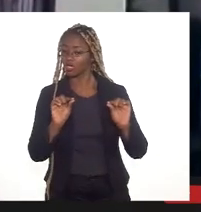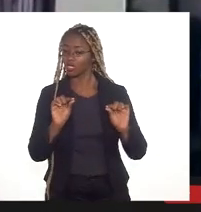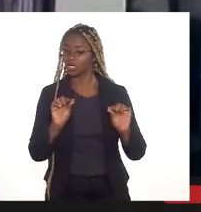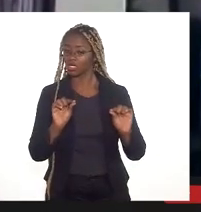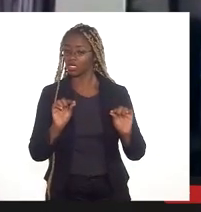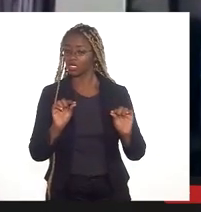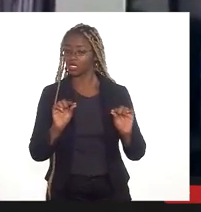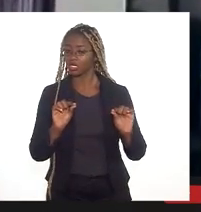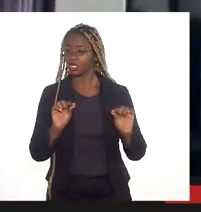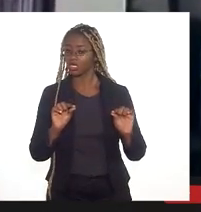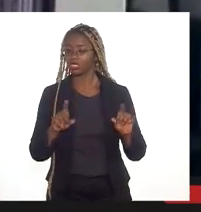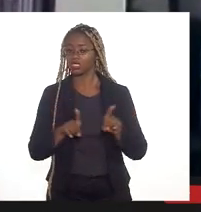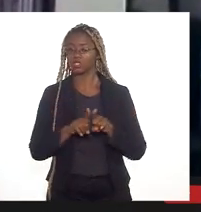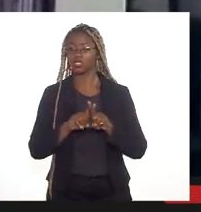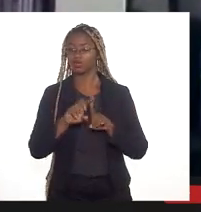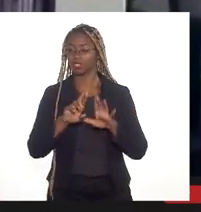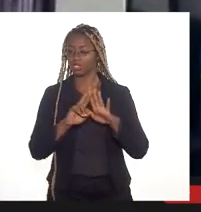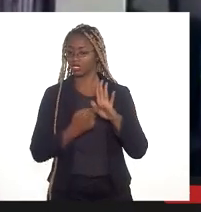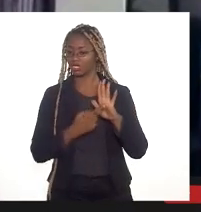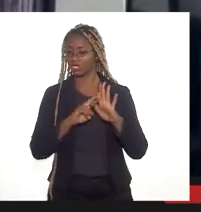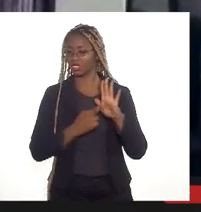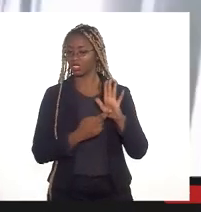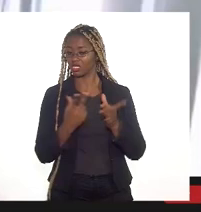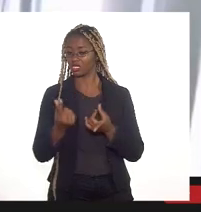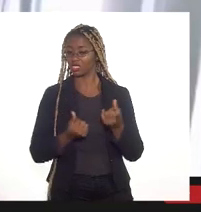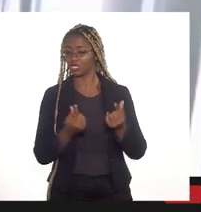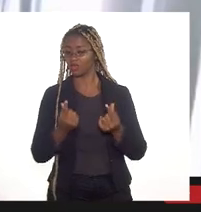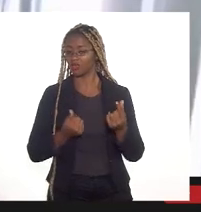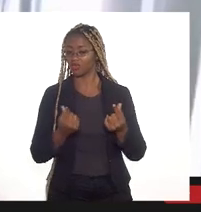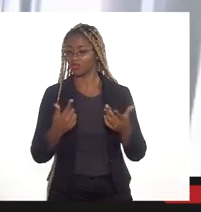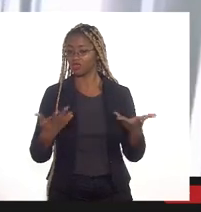É a questão da regularização fundiária. Por favor.